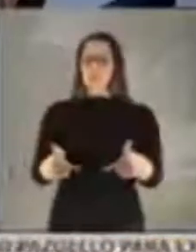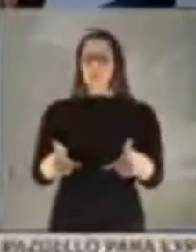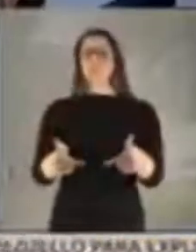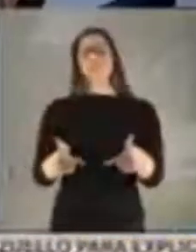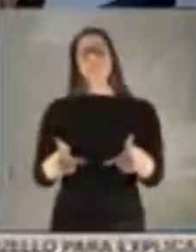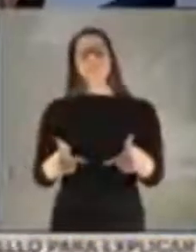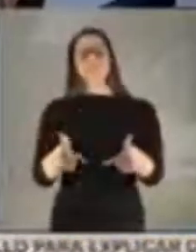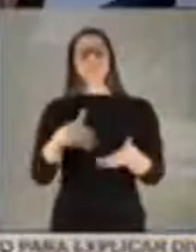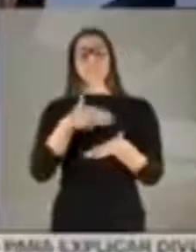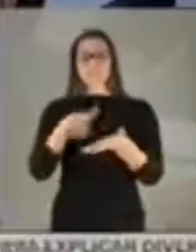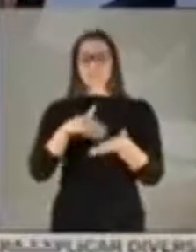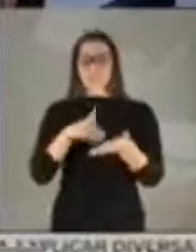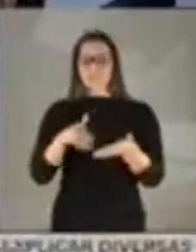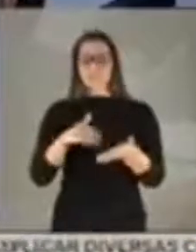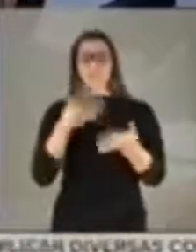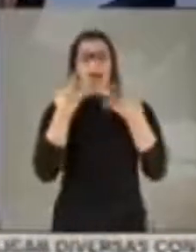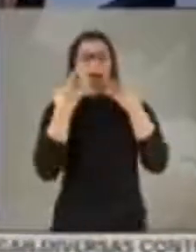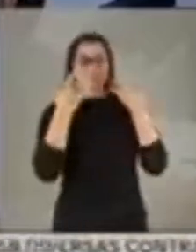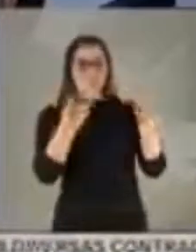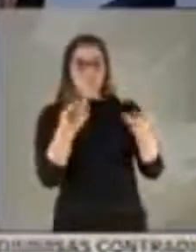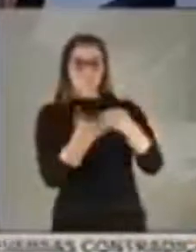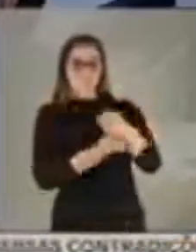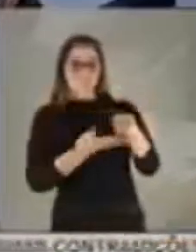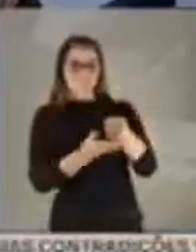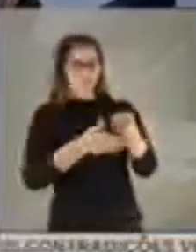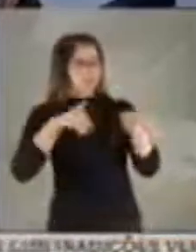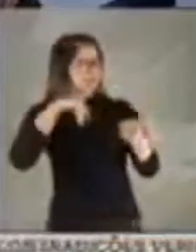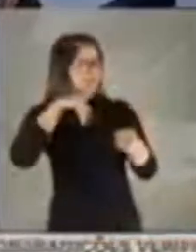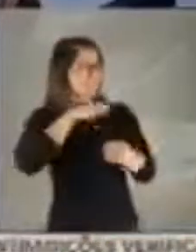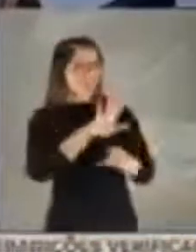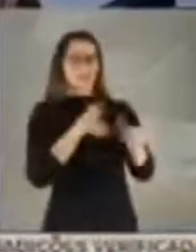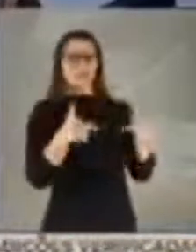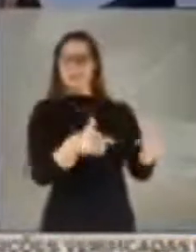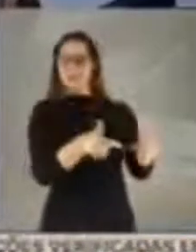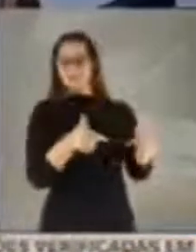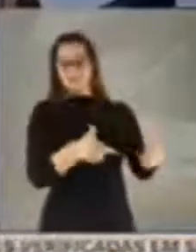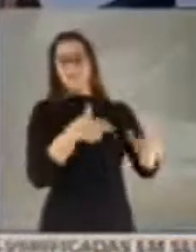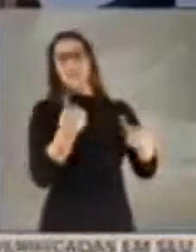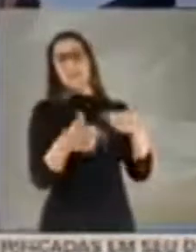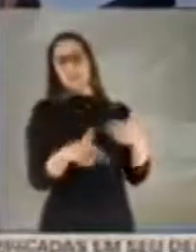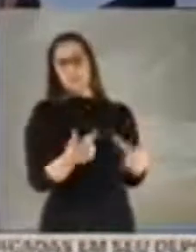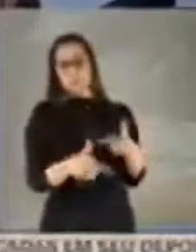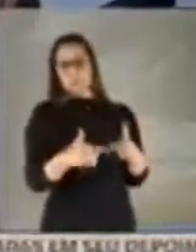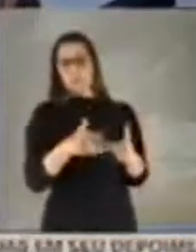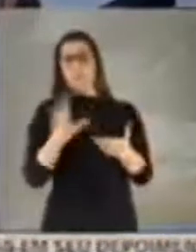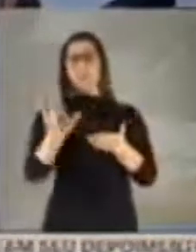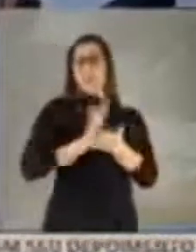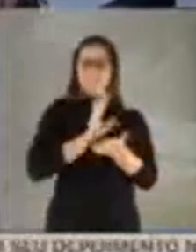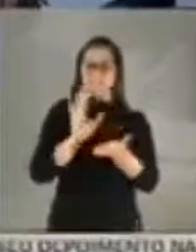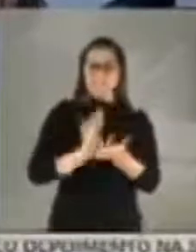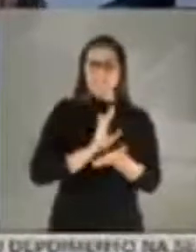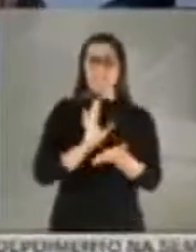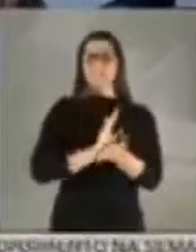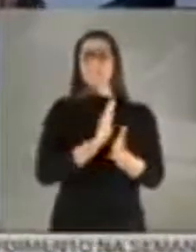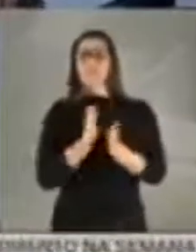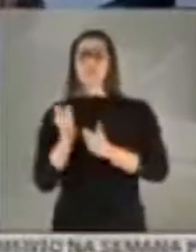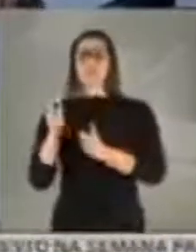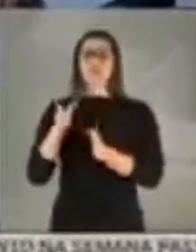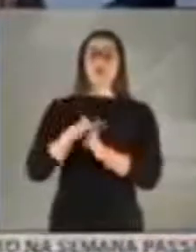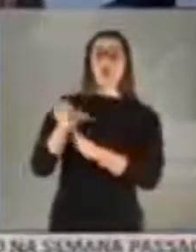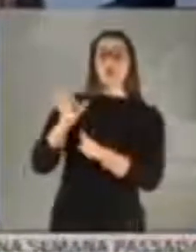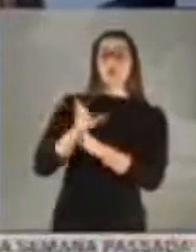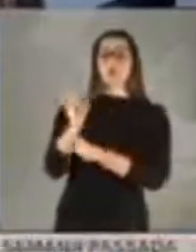Secretaria de Atenção Primária foi uma das secretarias que mais fez ações e mais recebeu e direcionou